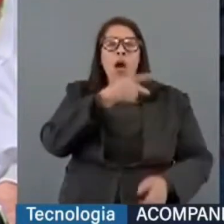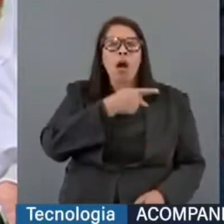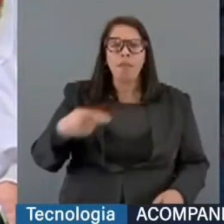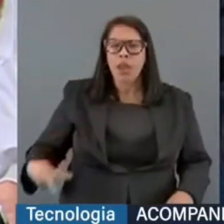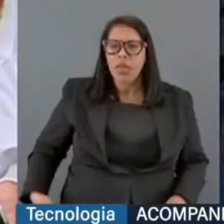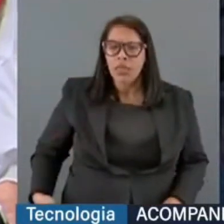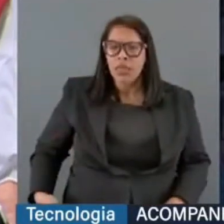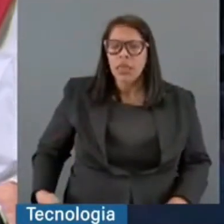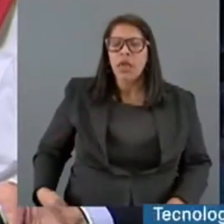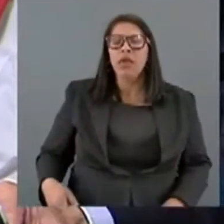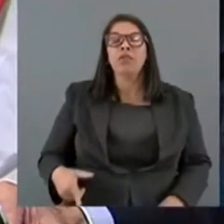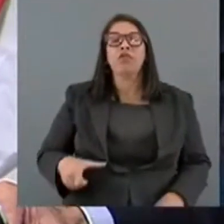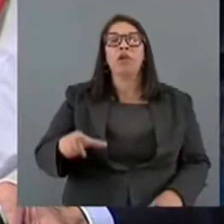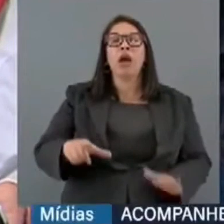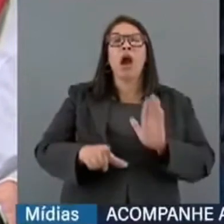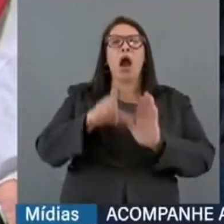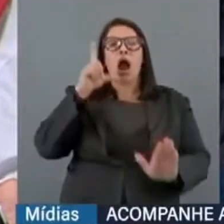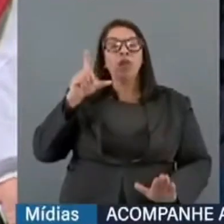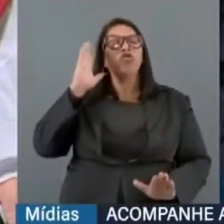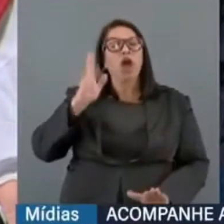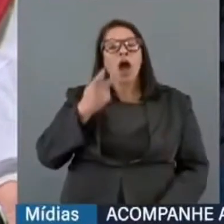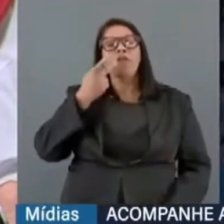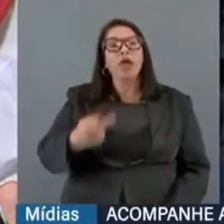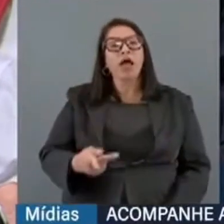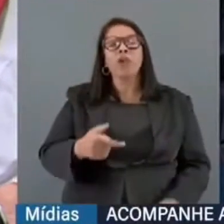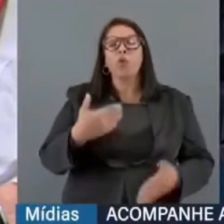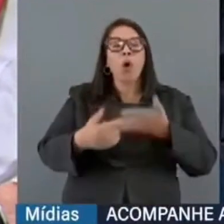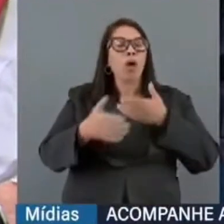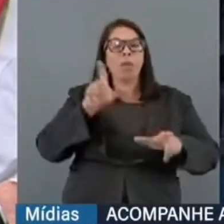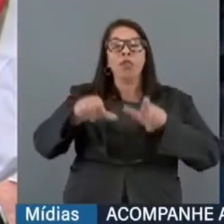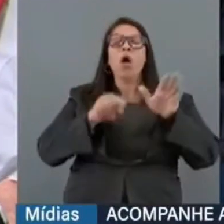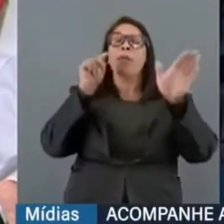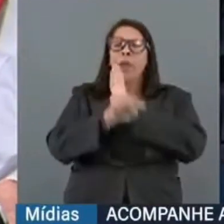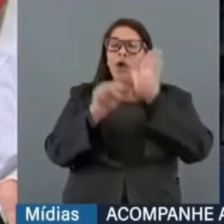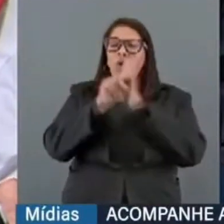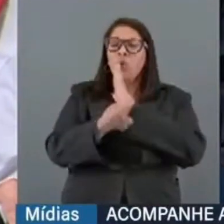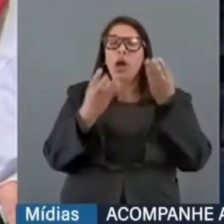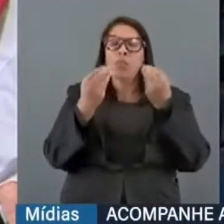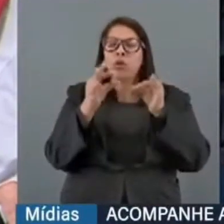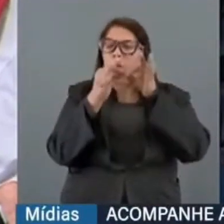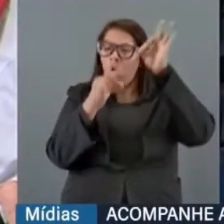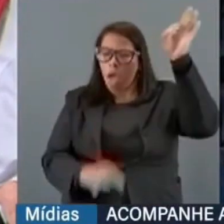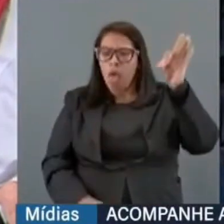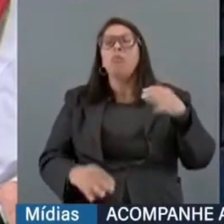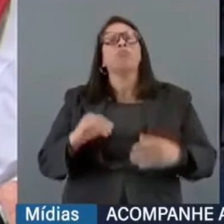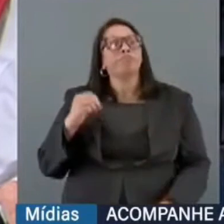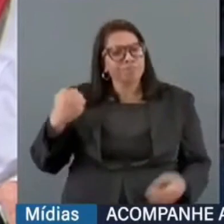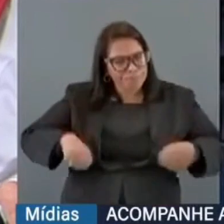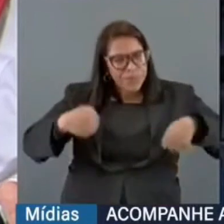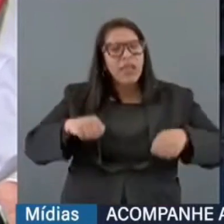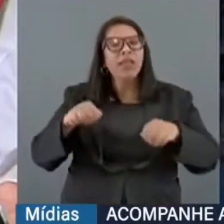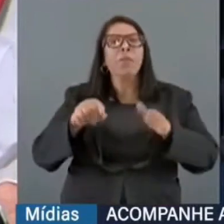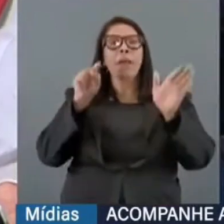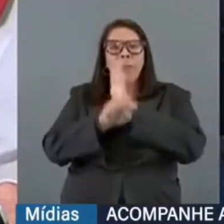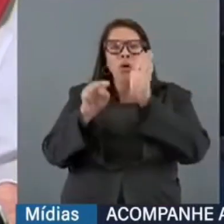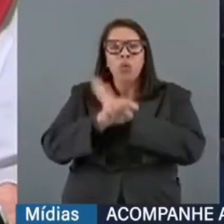isso eu já dizia durante a campanha eleitoral do ano passado, e quem quer que fosse o indicado. Então eu preparei uma série de perguntas aqui, bastante técnicas,